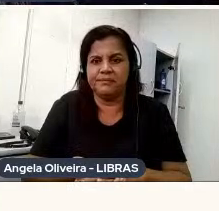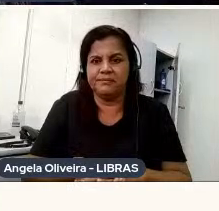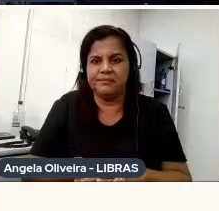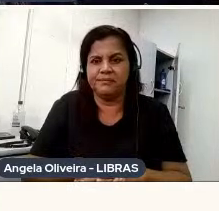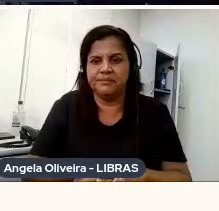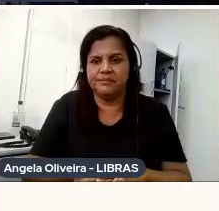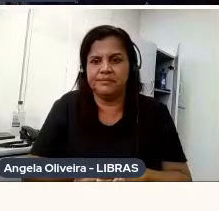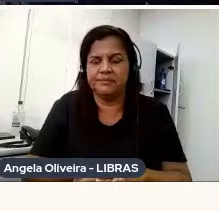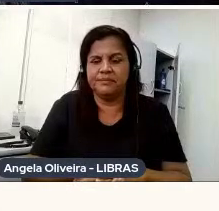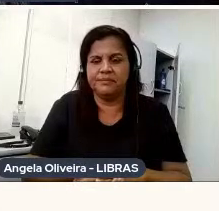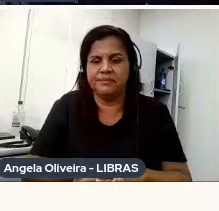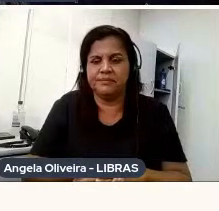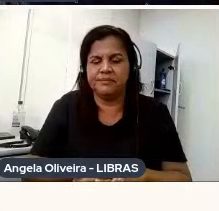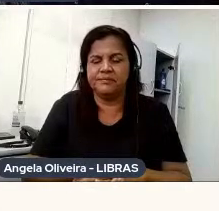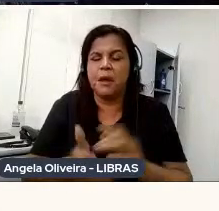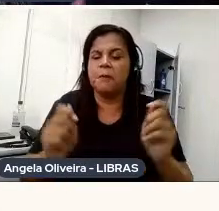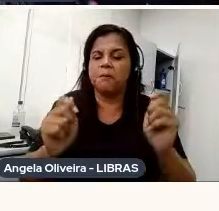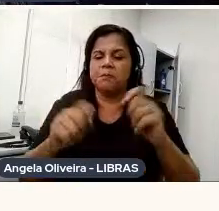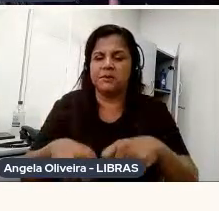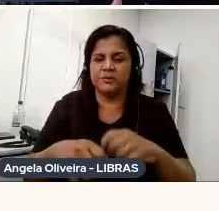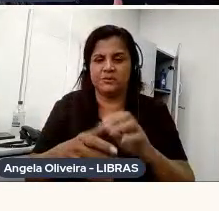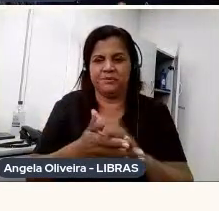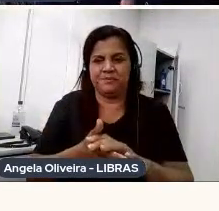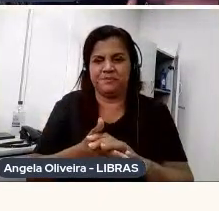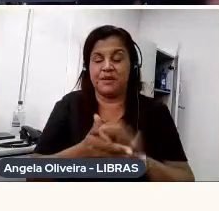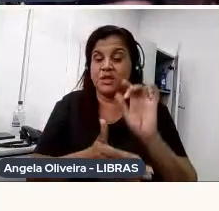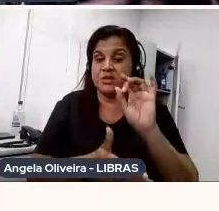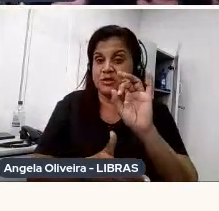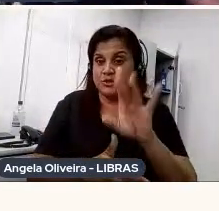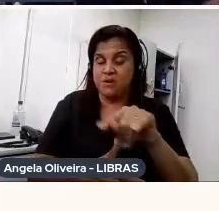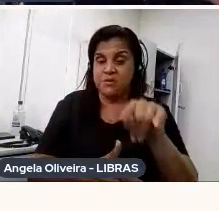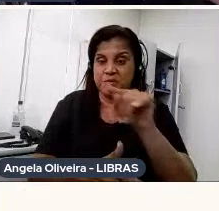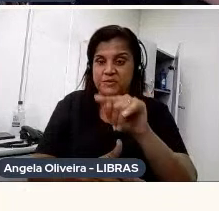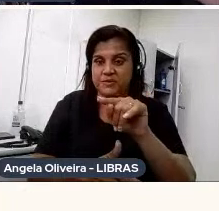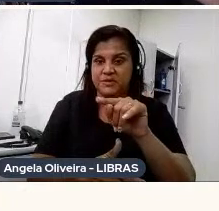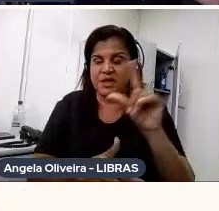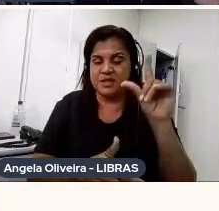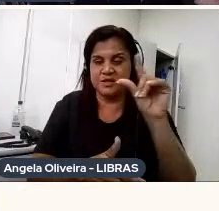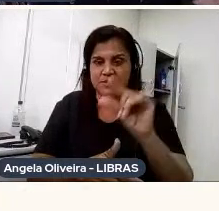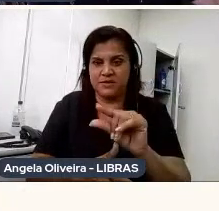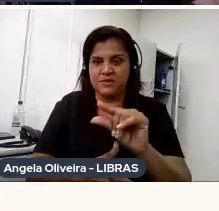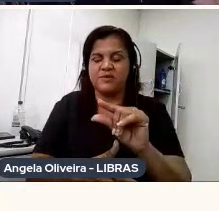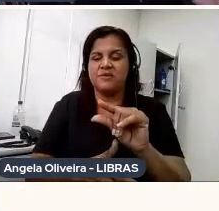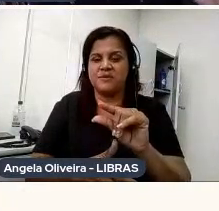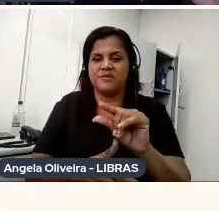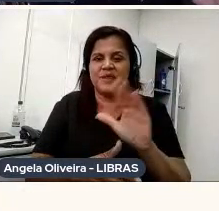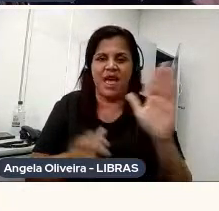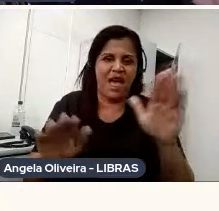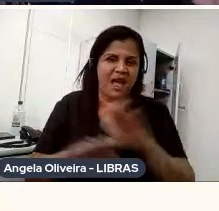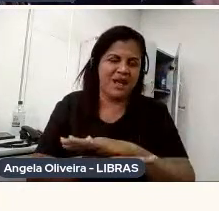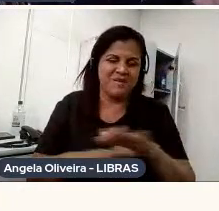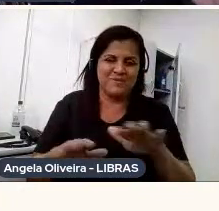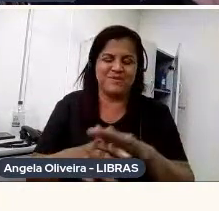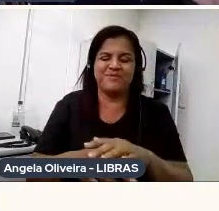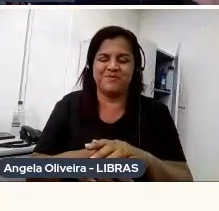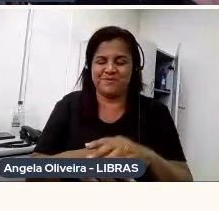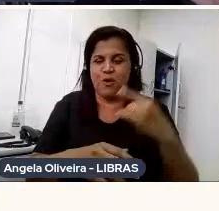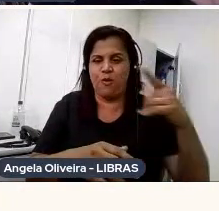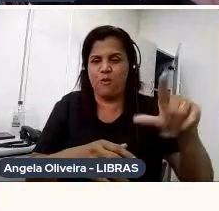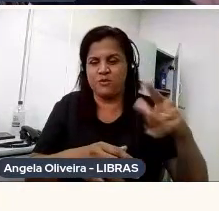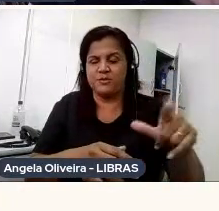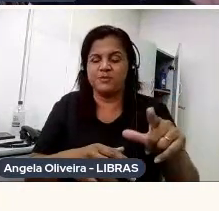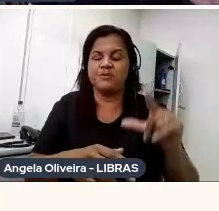Pronto. É, só pra contextualizar, esse curta, né, eu acabo puxando, vou puxando os assuntos, esse curta, ele é uma